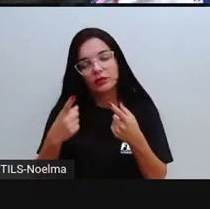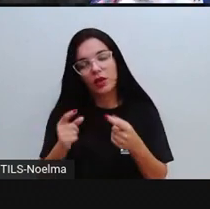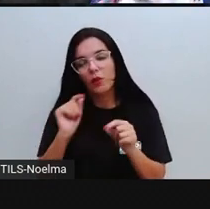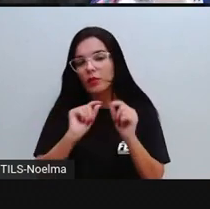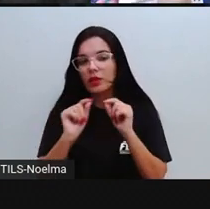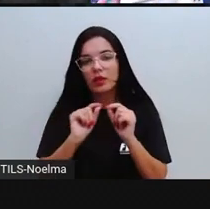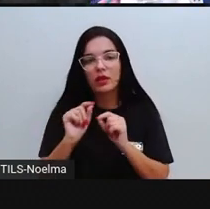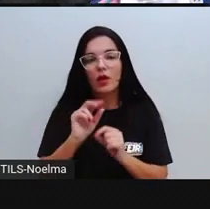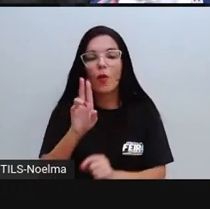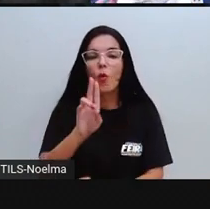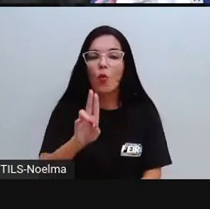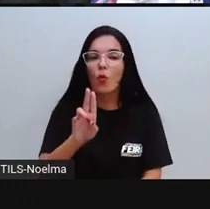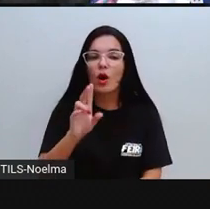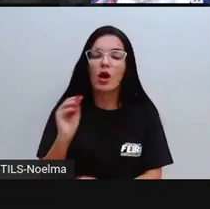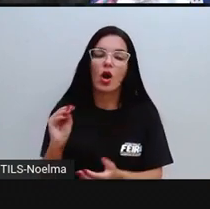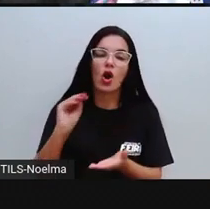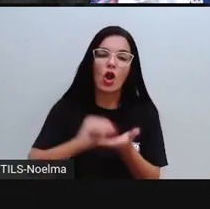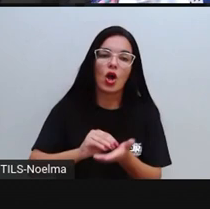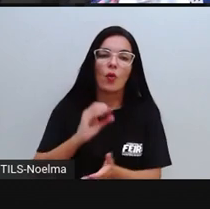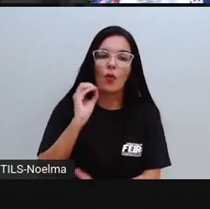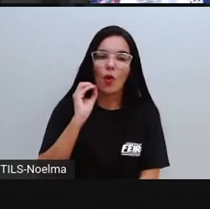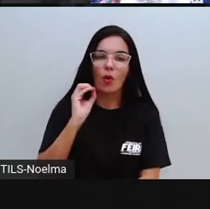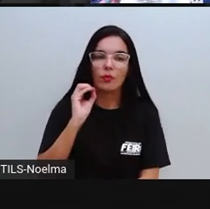coloco o O, tá bom?